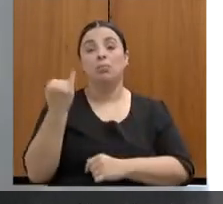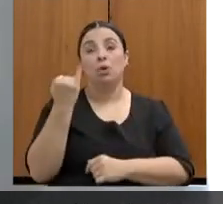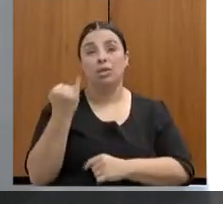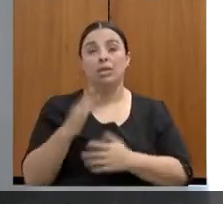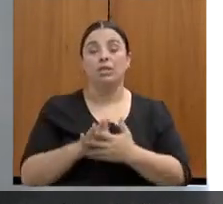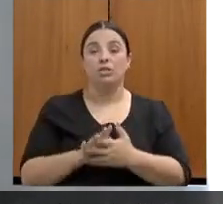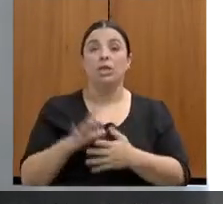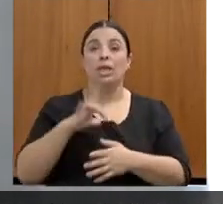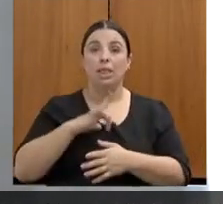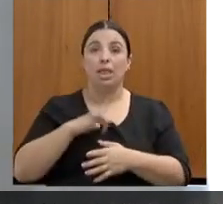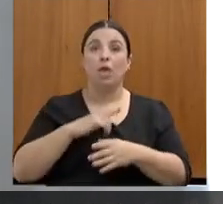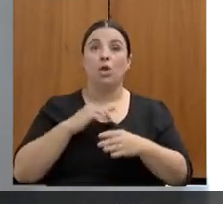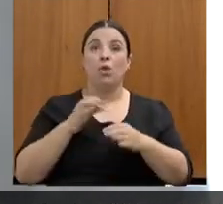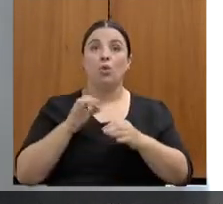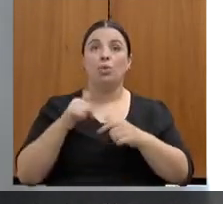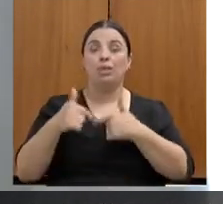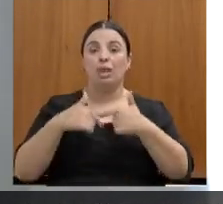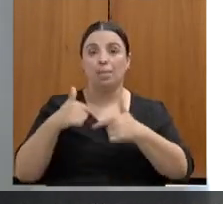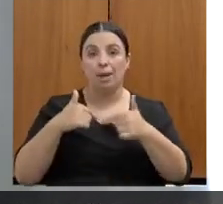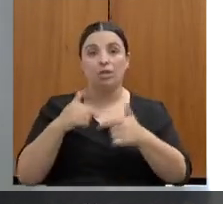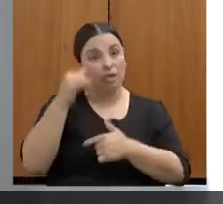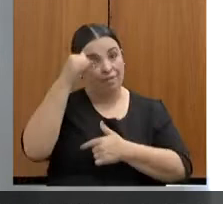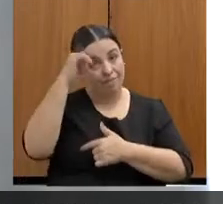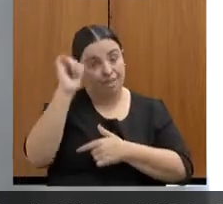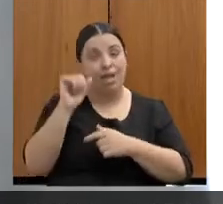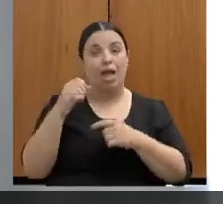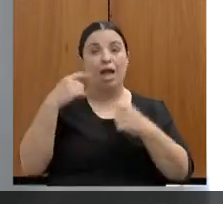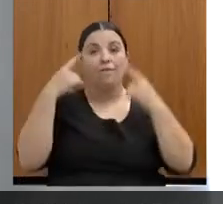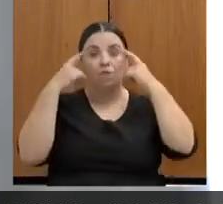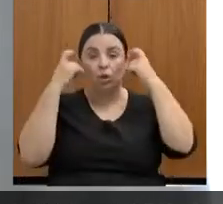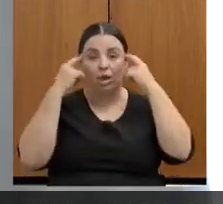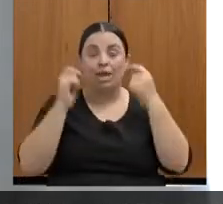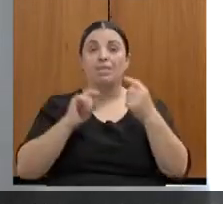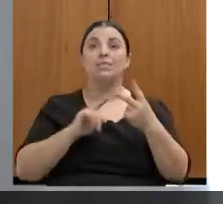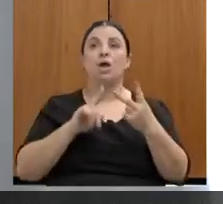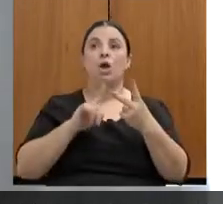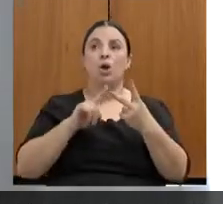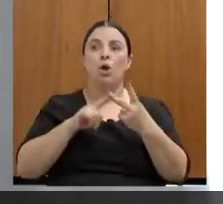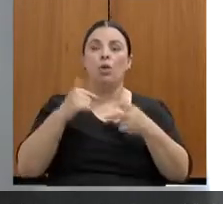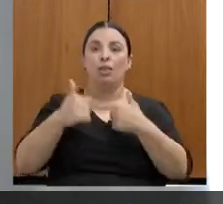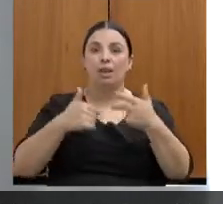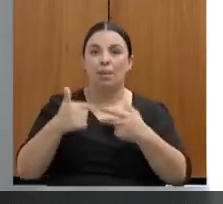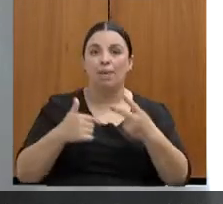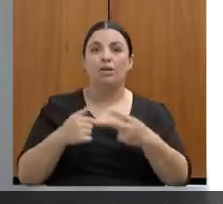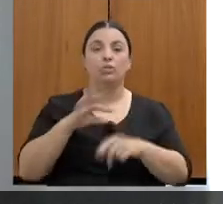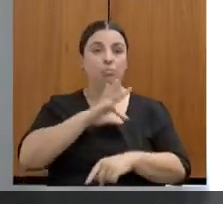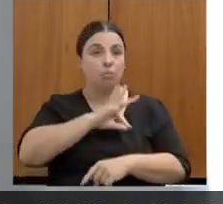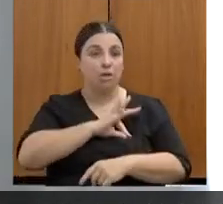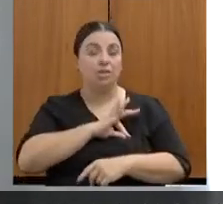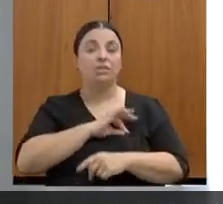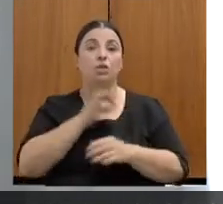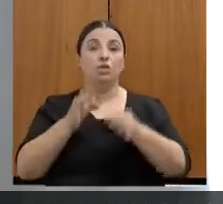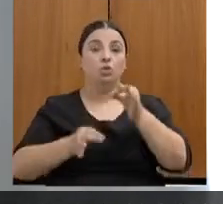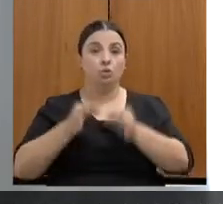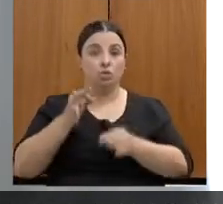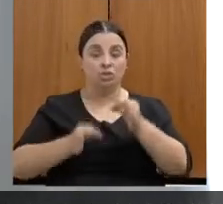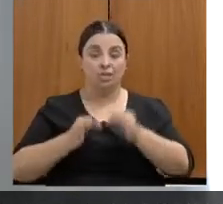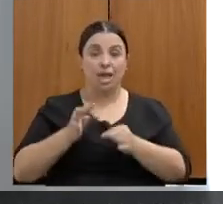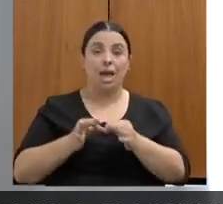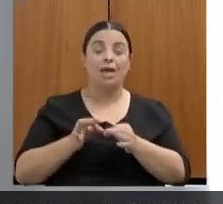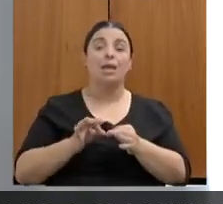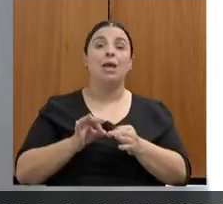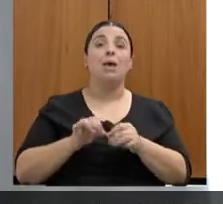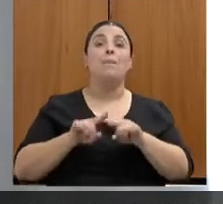somente o trabalho de polícia judiciária. Então, gente tem que ter todo um trabalho articulado para a gente conseguir